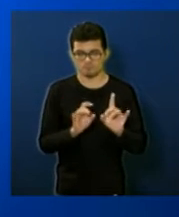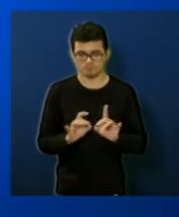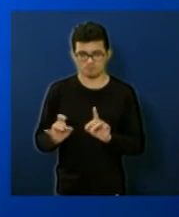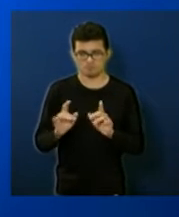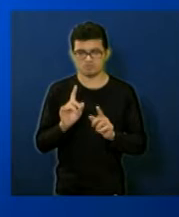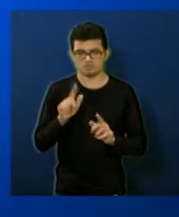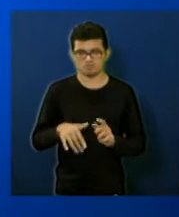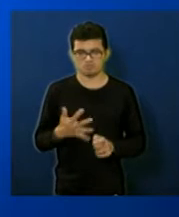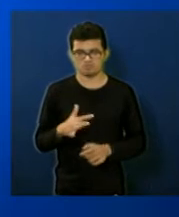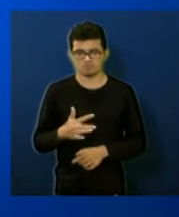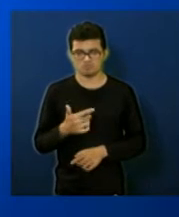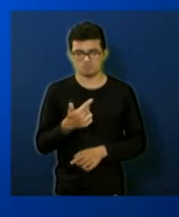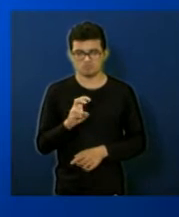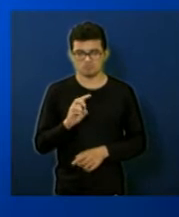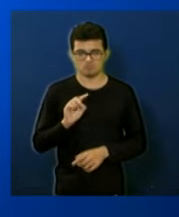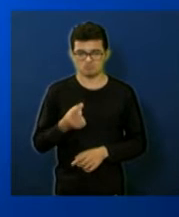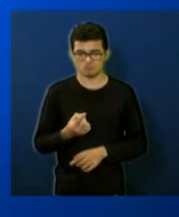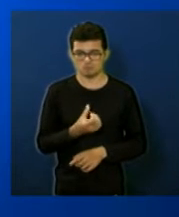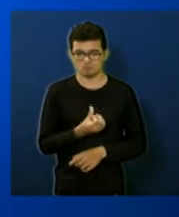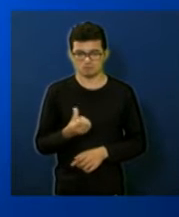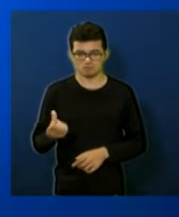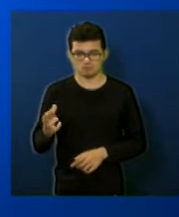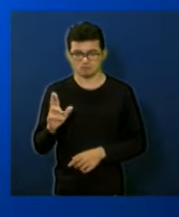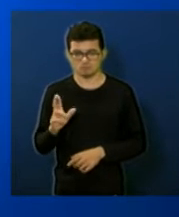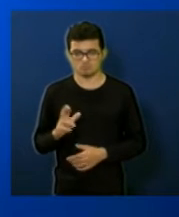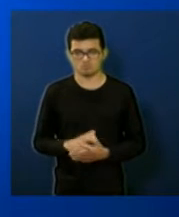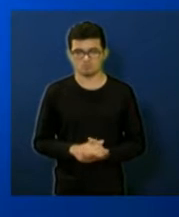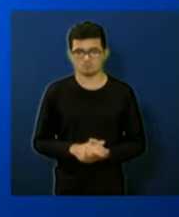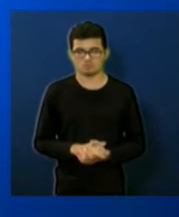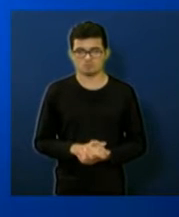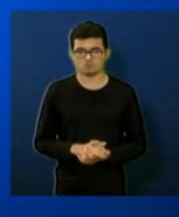inservivo previsão de 15 mil e 600 reais